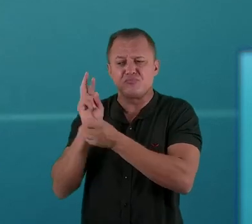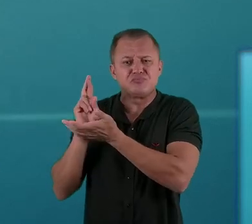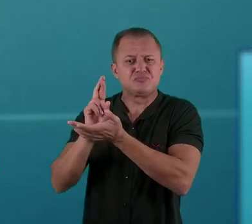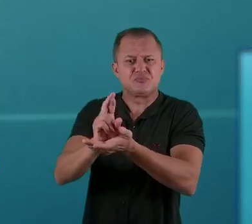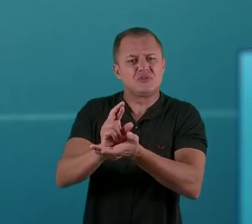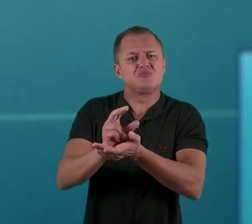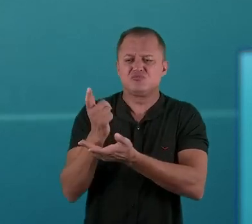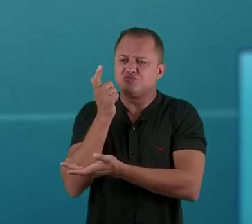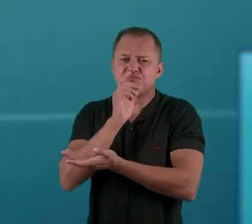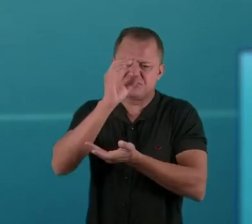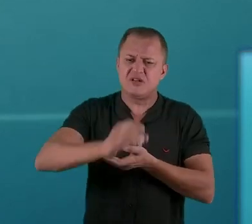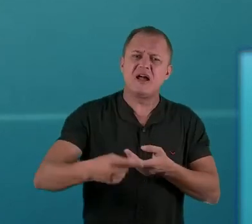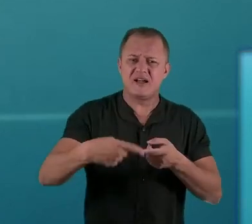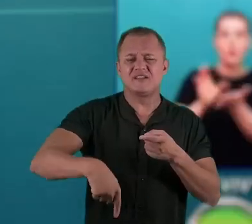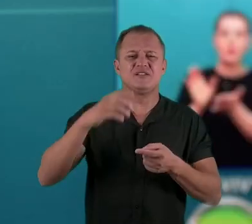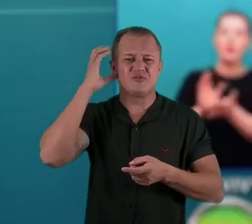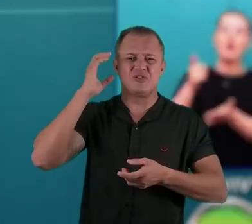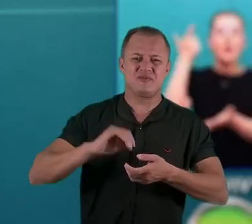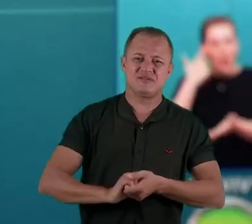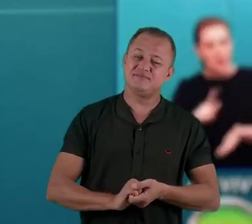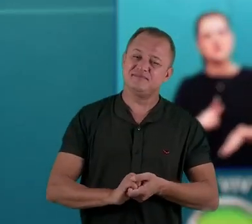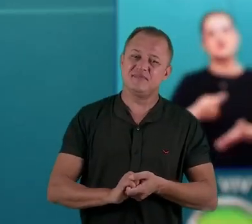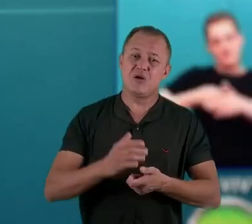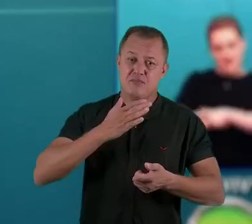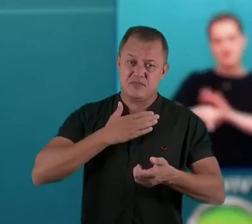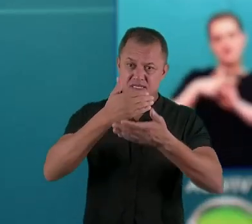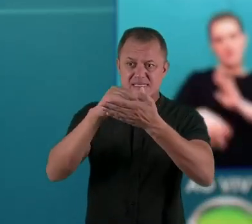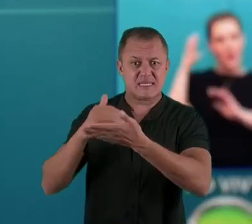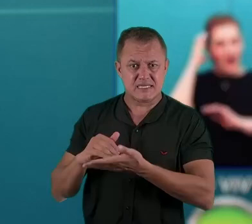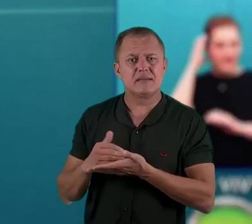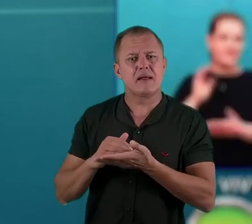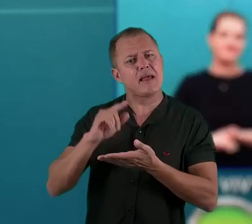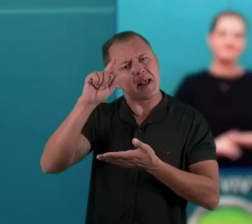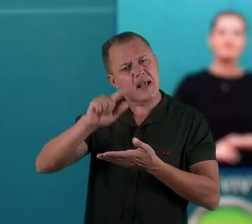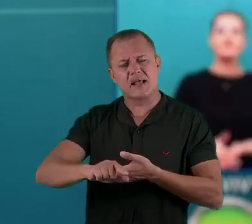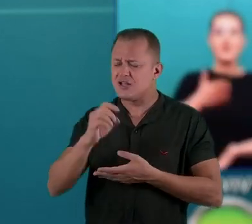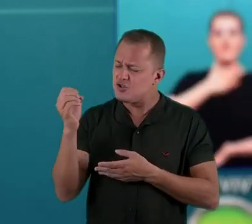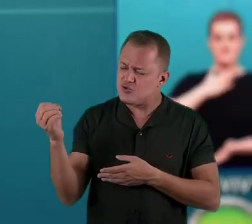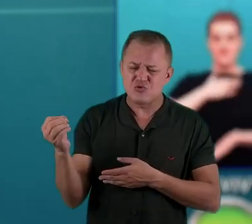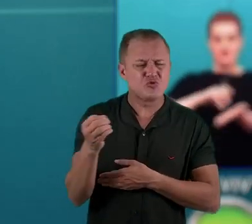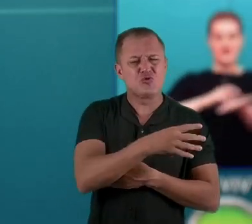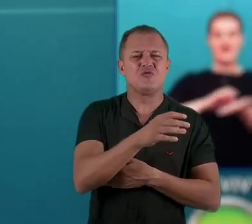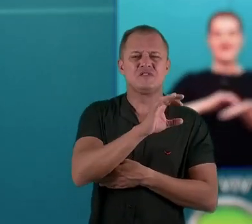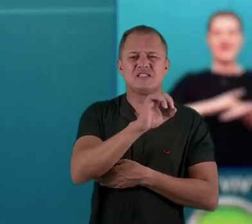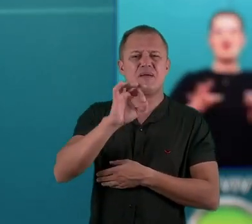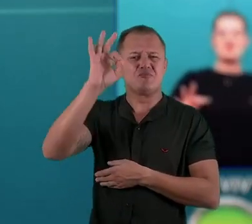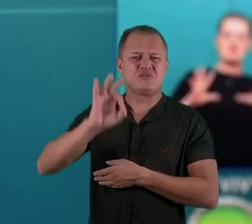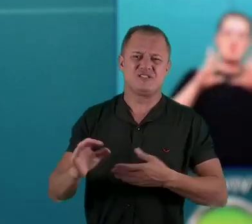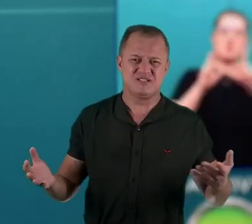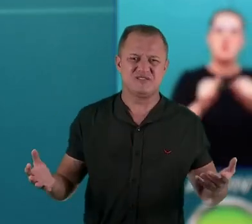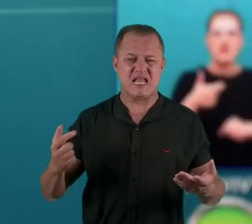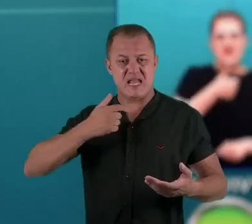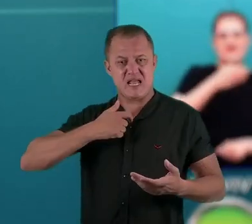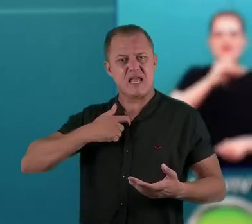recursos para realizar os investimentos em Cuiabá. O meu secretariado será um secretariado cem por cento novo.